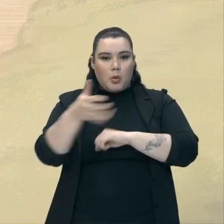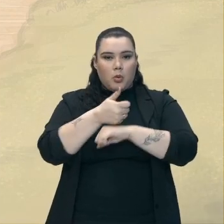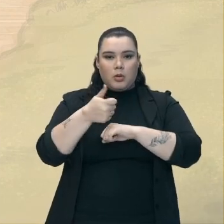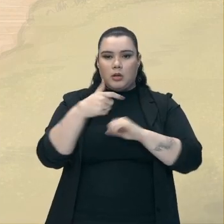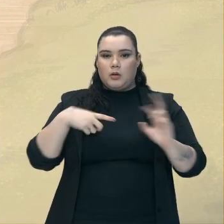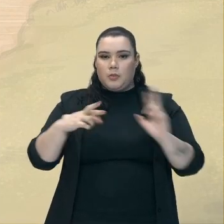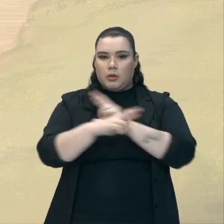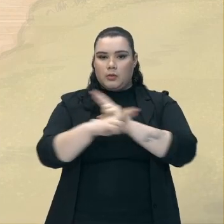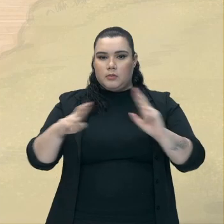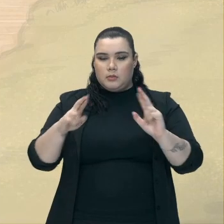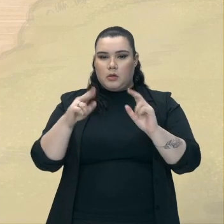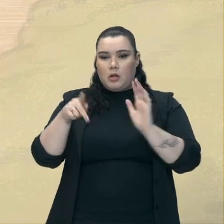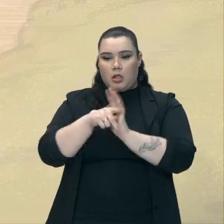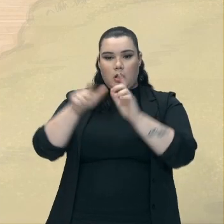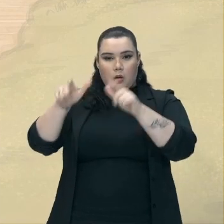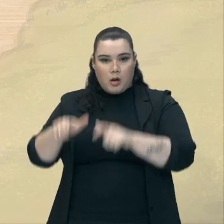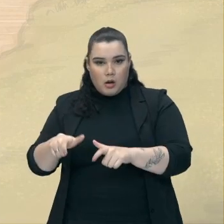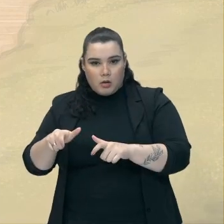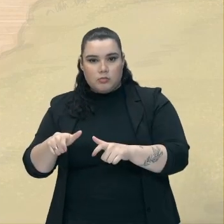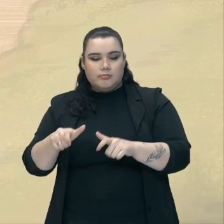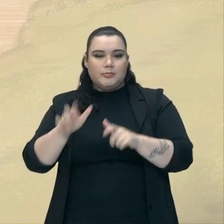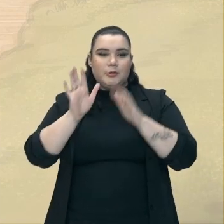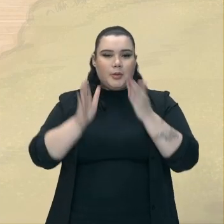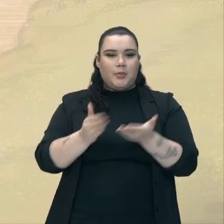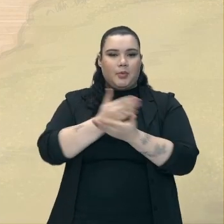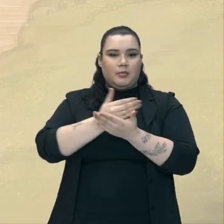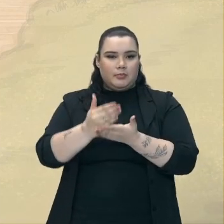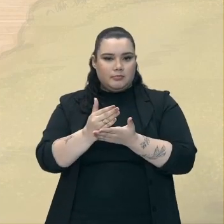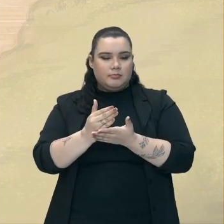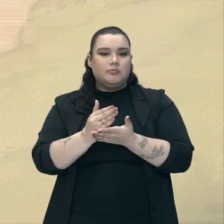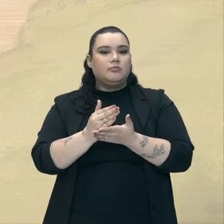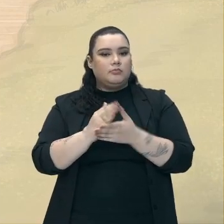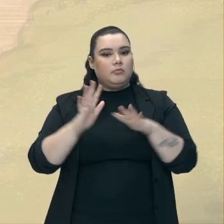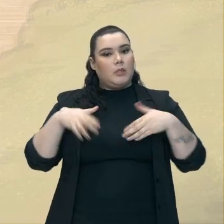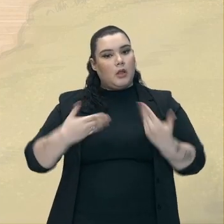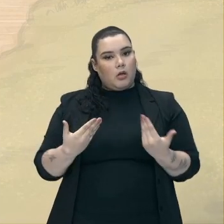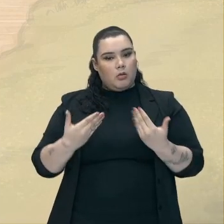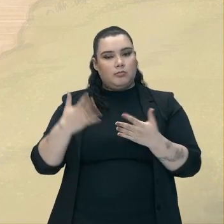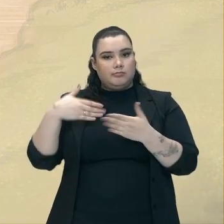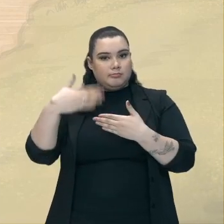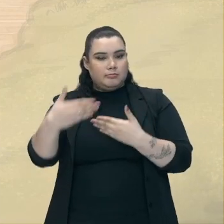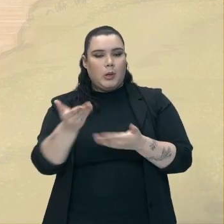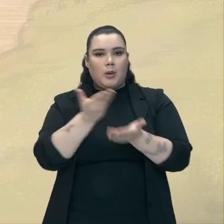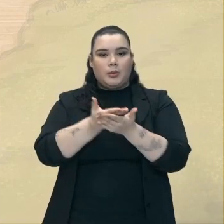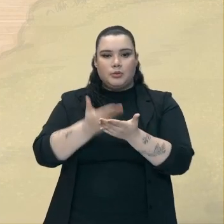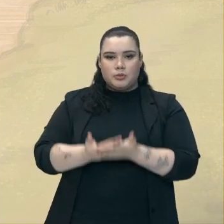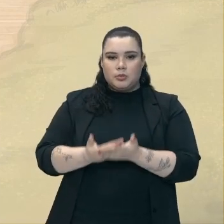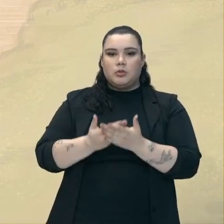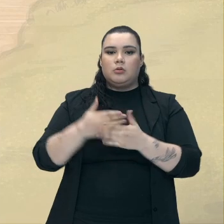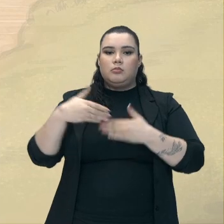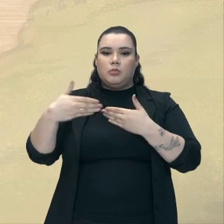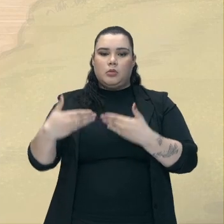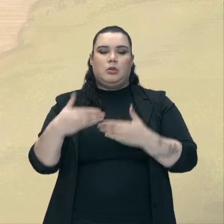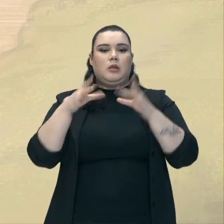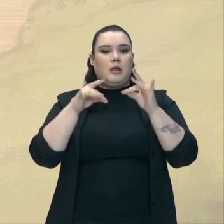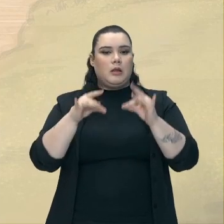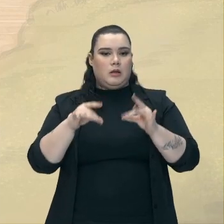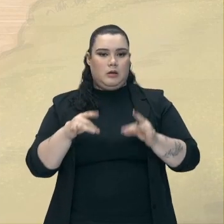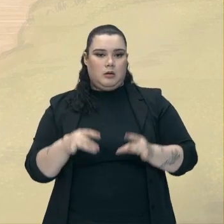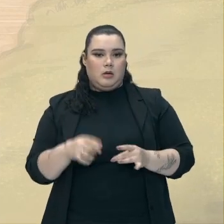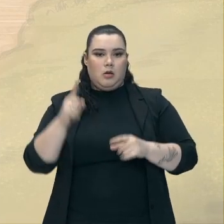A sua metrópole Já havia sido Plantada E a gente vai Começar A estudar Daqui a pouco Que essa